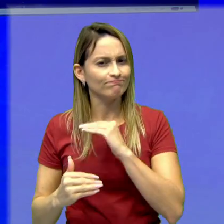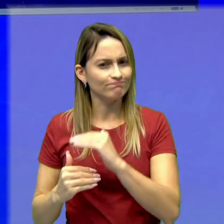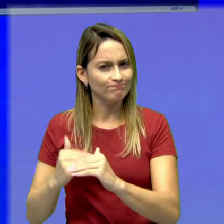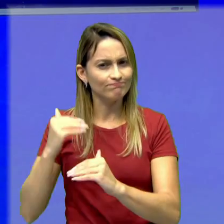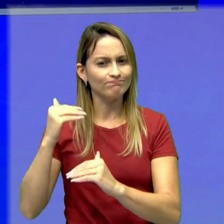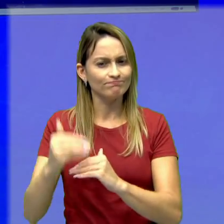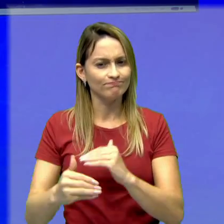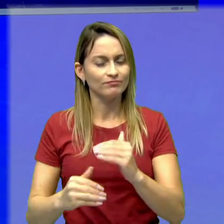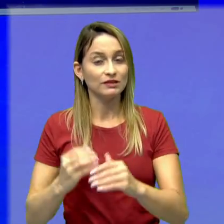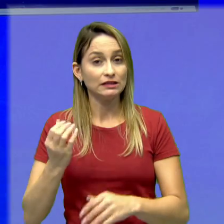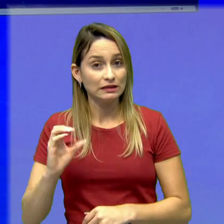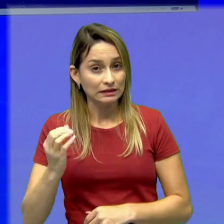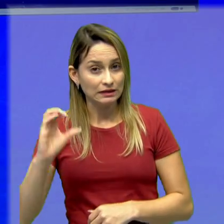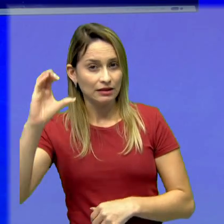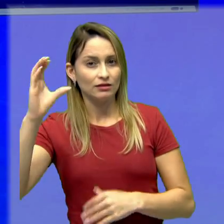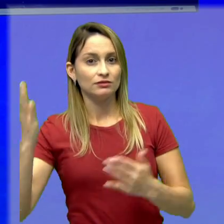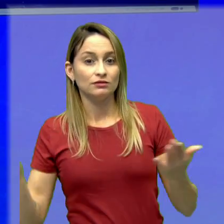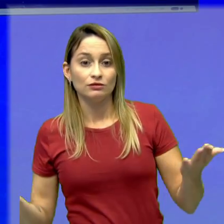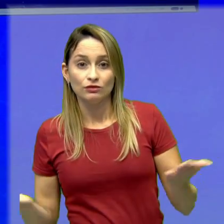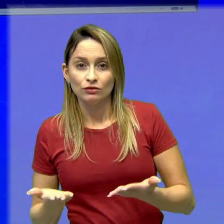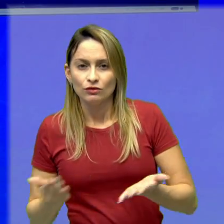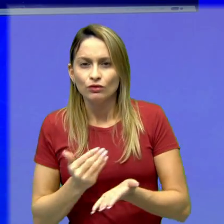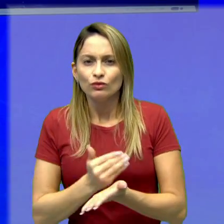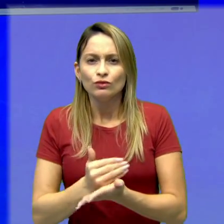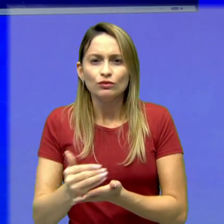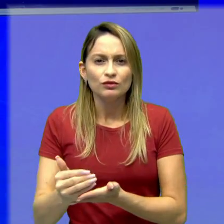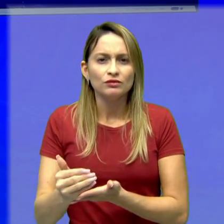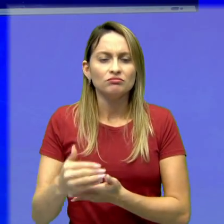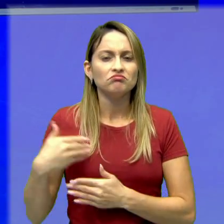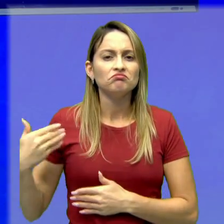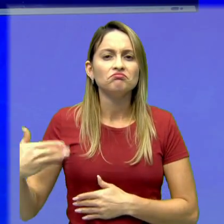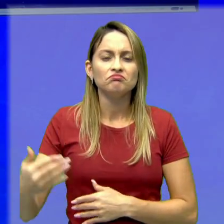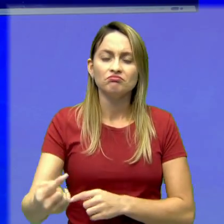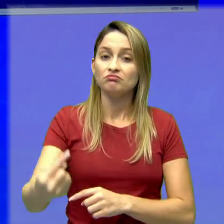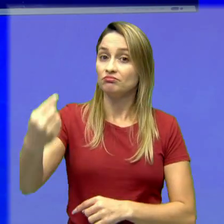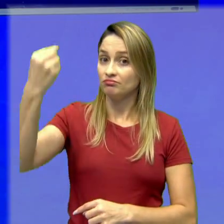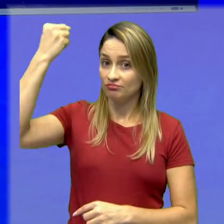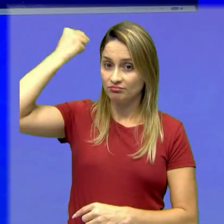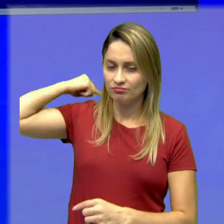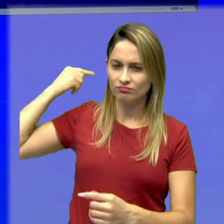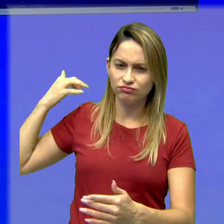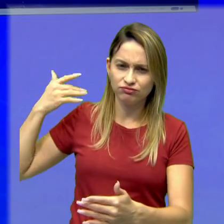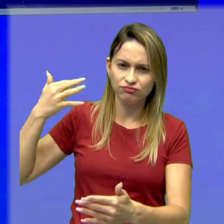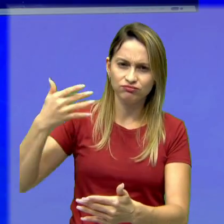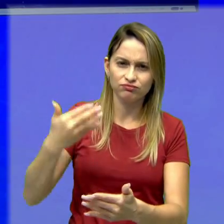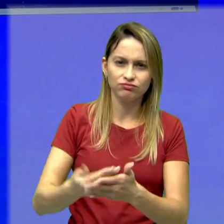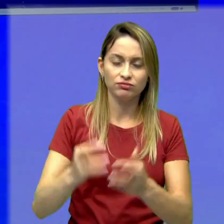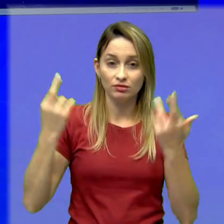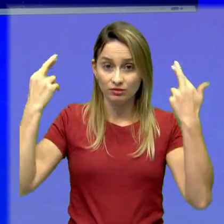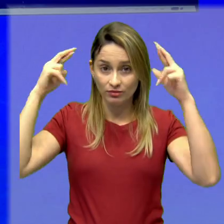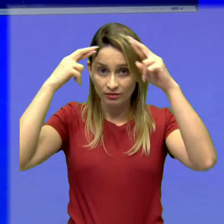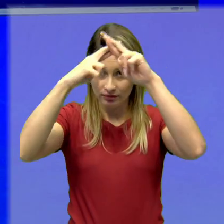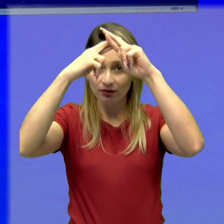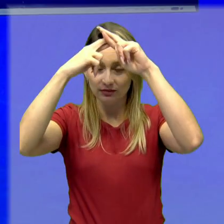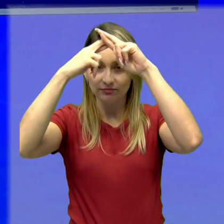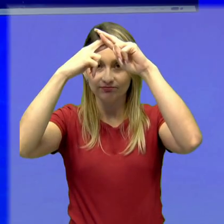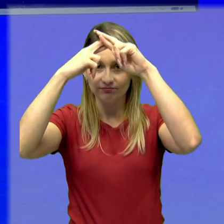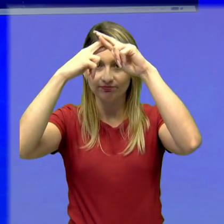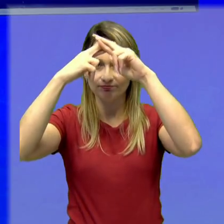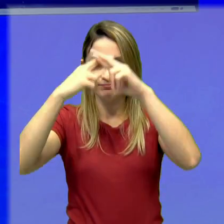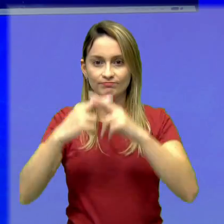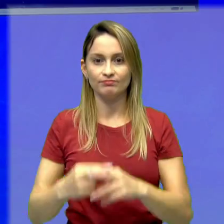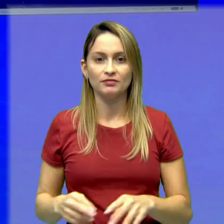processo de construção das ciências modernas. Teve início lá na Grécia Antiga. Tá certo? Um outro ponto